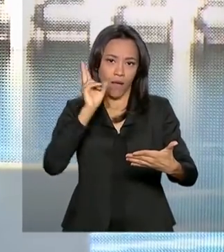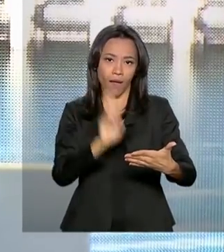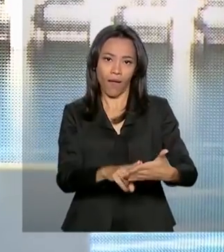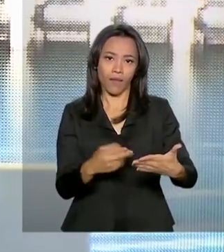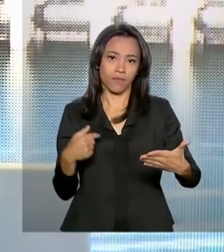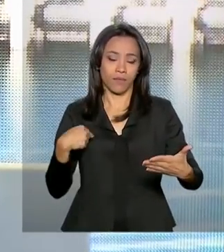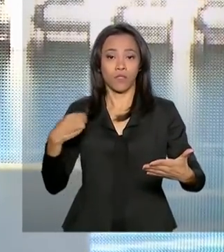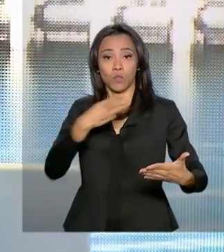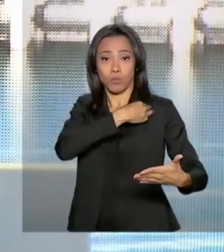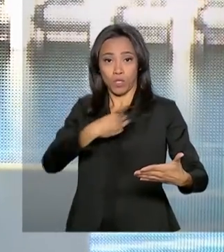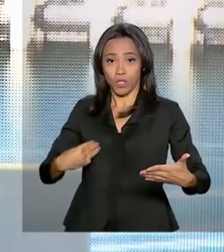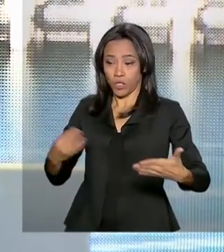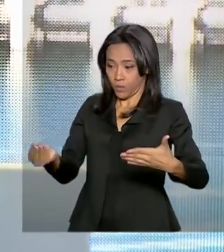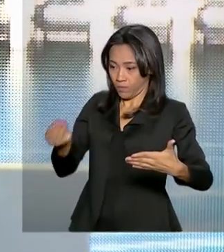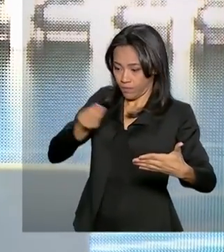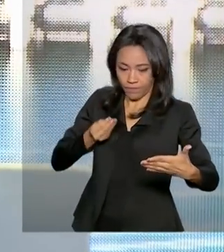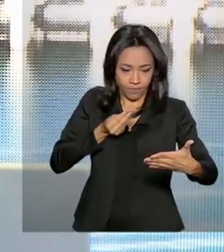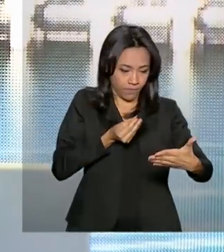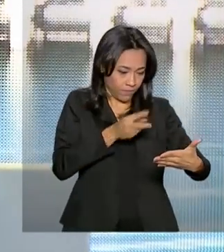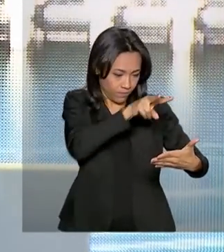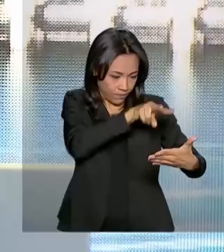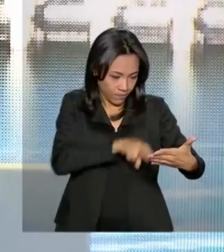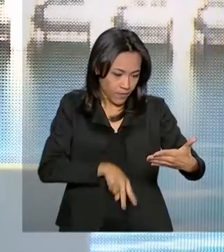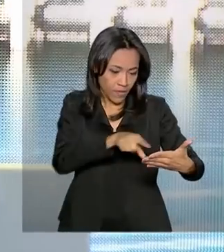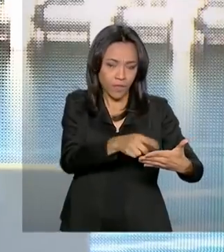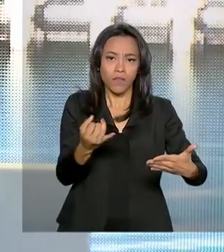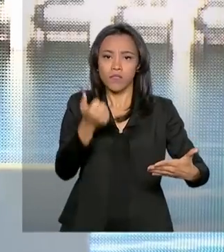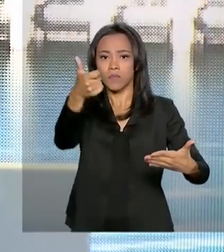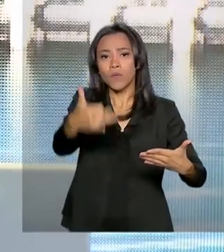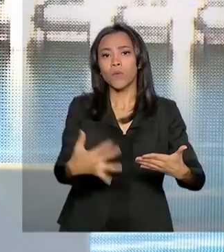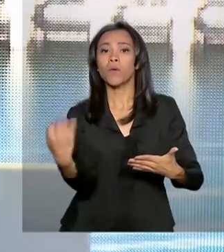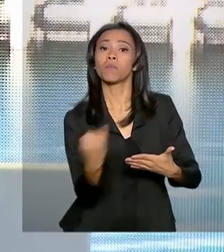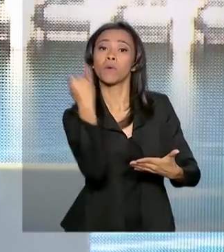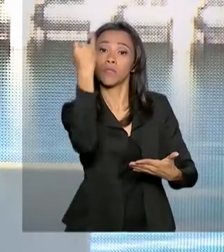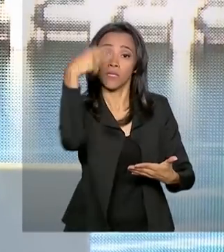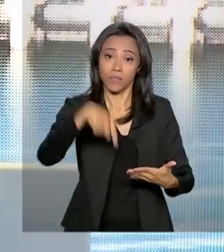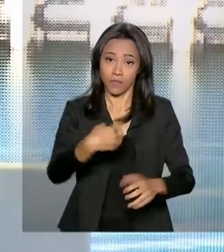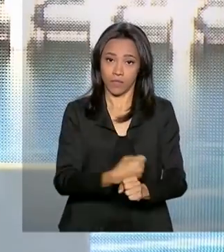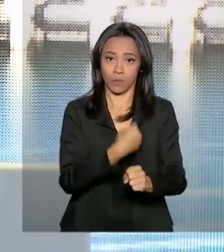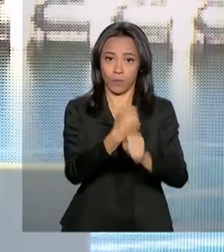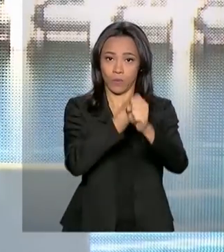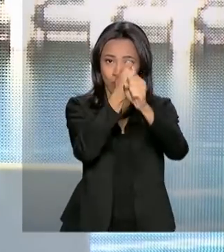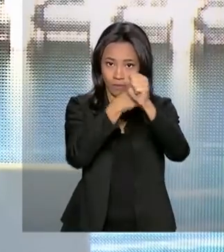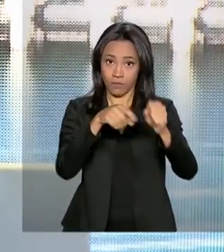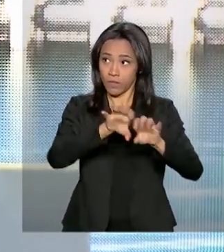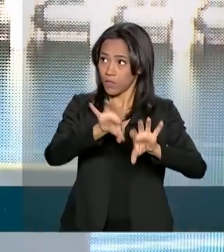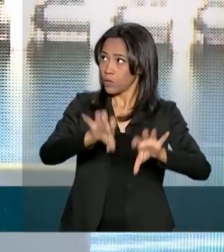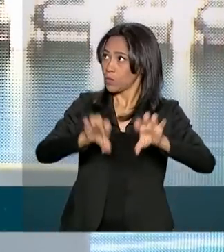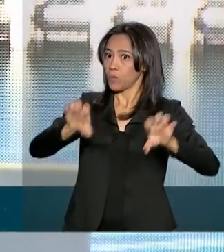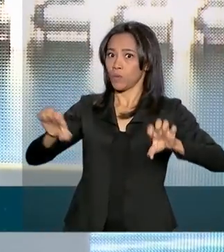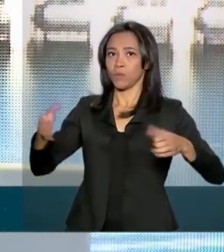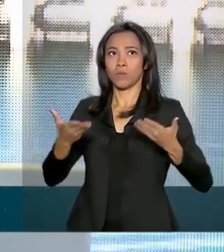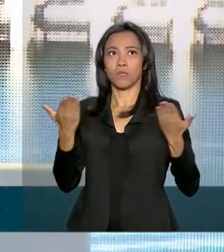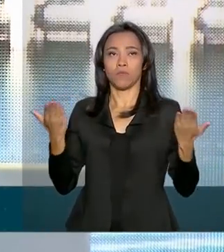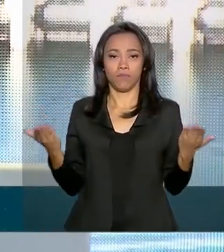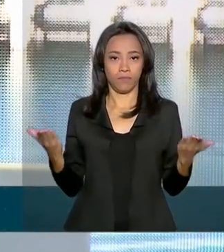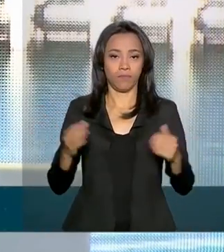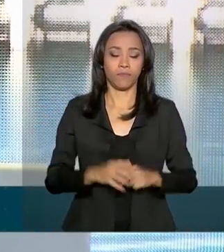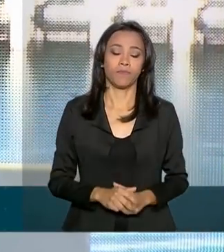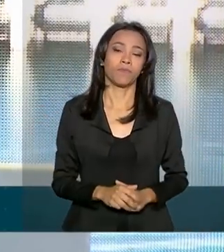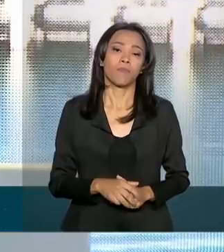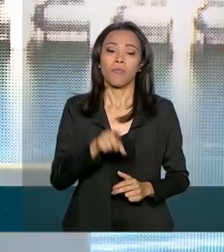Minas e Energia, Bento Albuquerque, que destacou a importância do empreendimento. Proporcionará muito mais que hidroeletricidade.